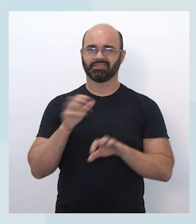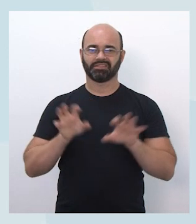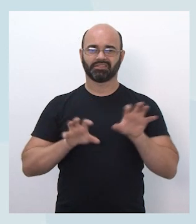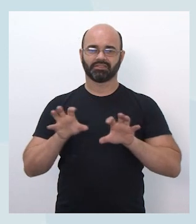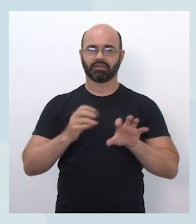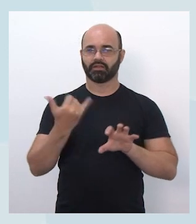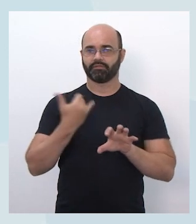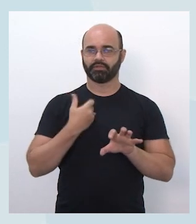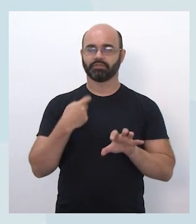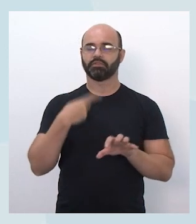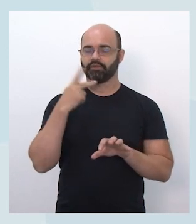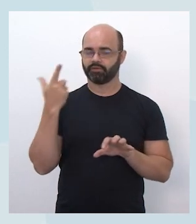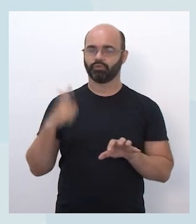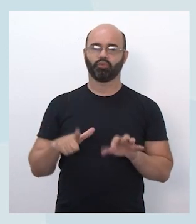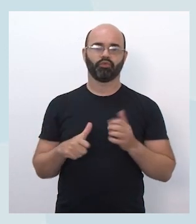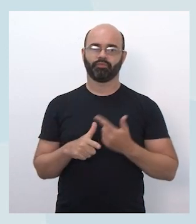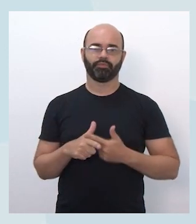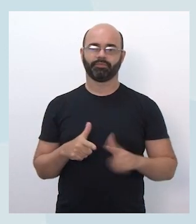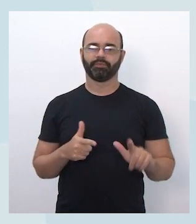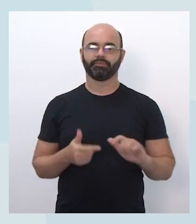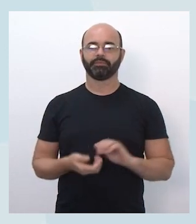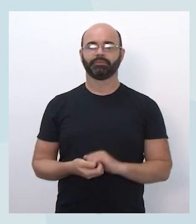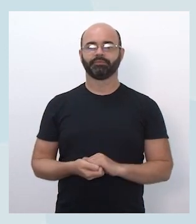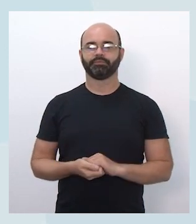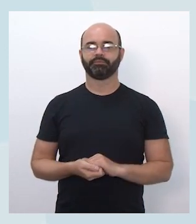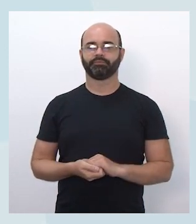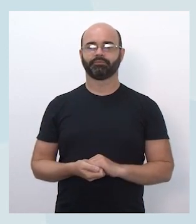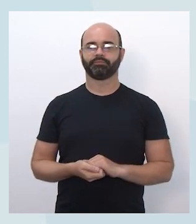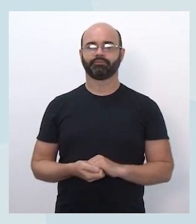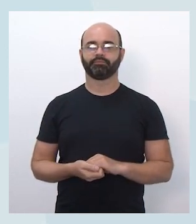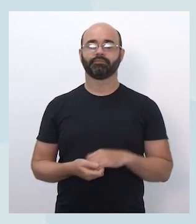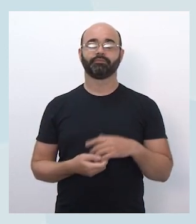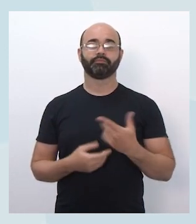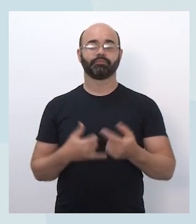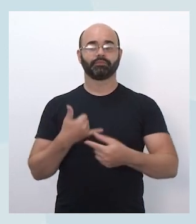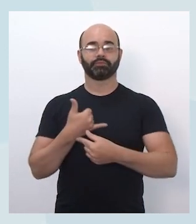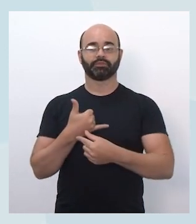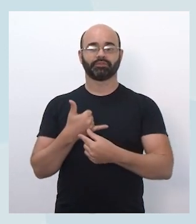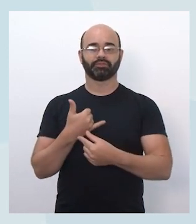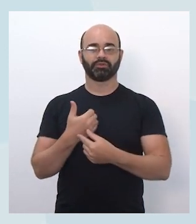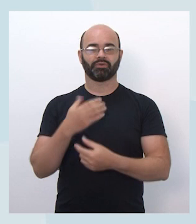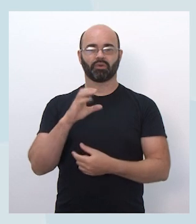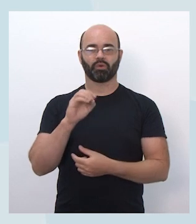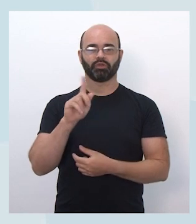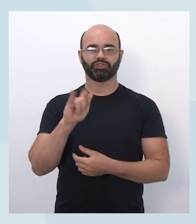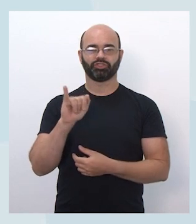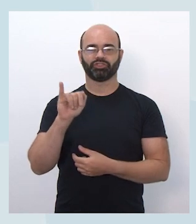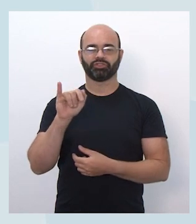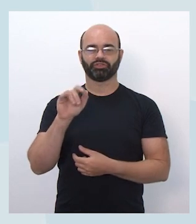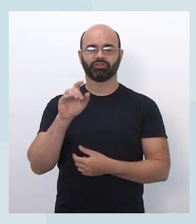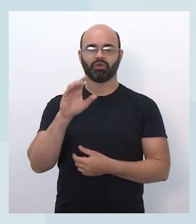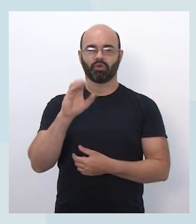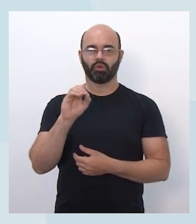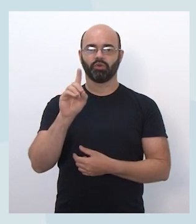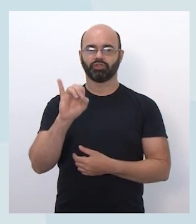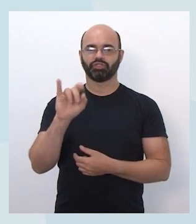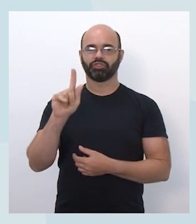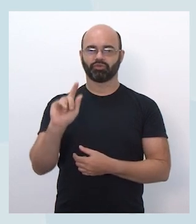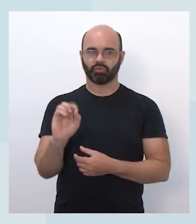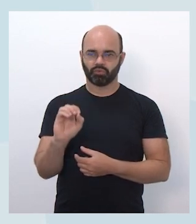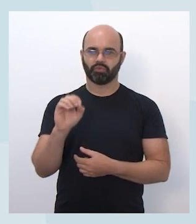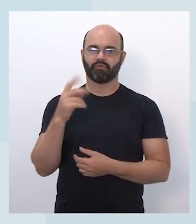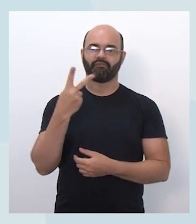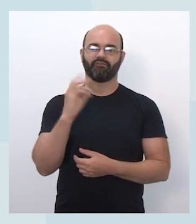Eu repito, tá bom? Então, o chip, ele tem um código de 20 dígitos que chama ICCID